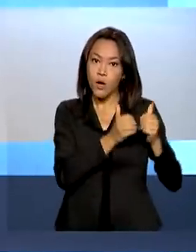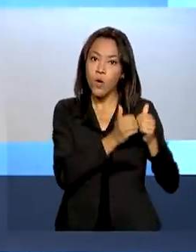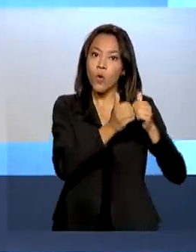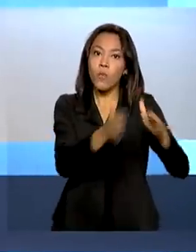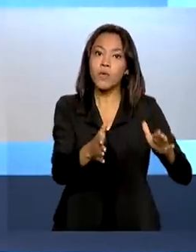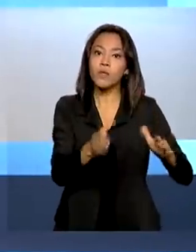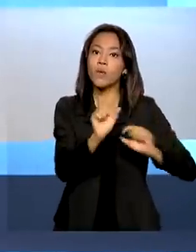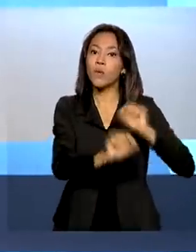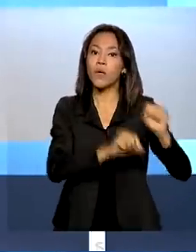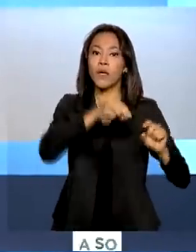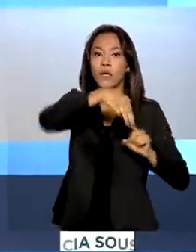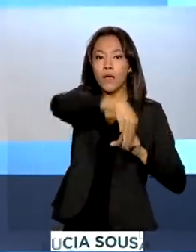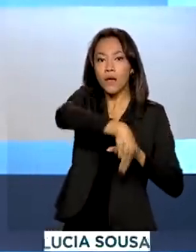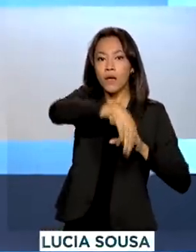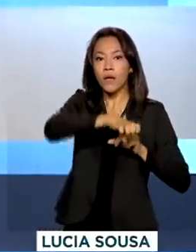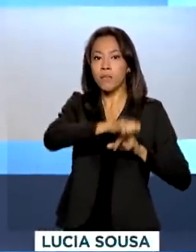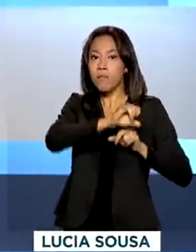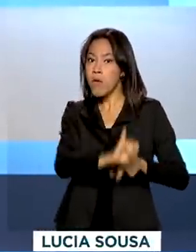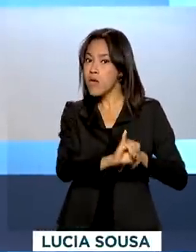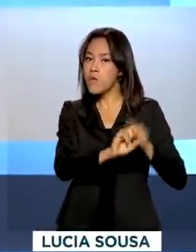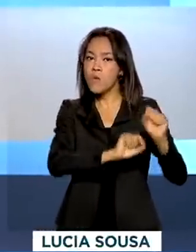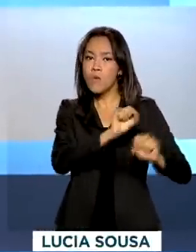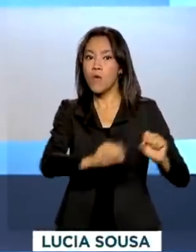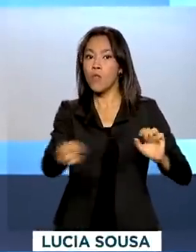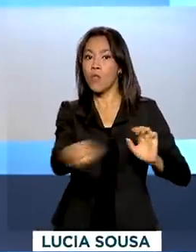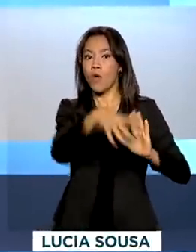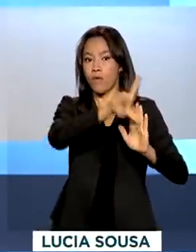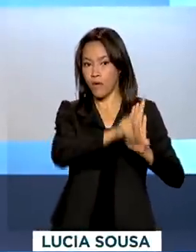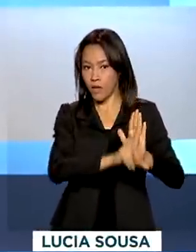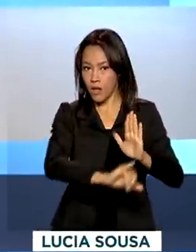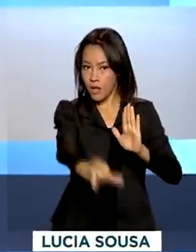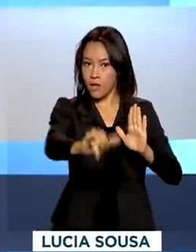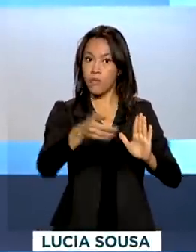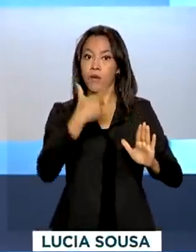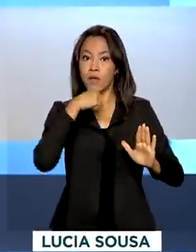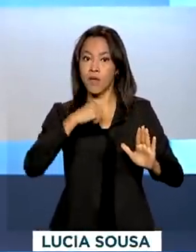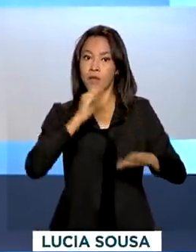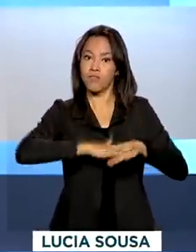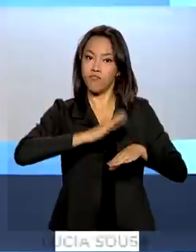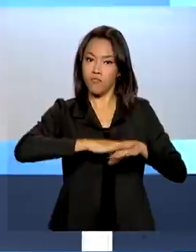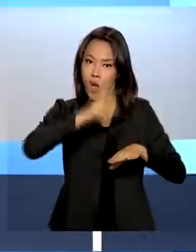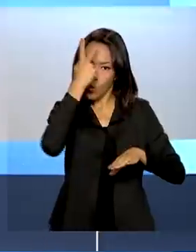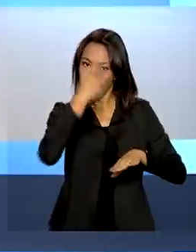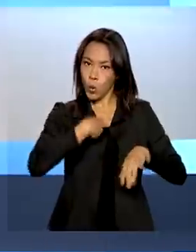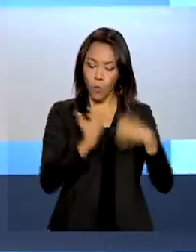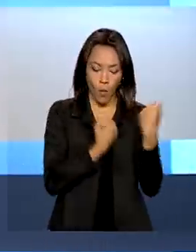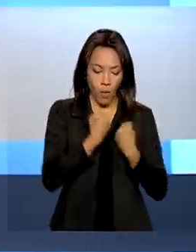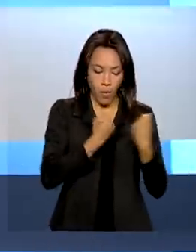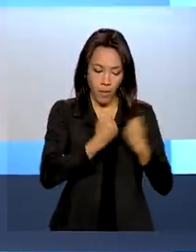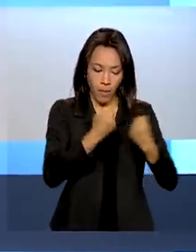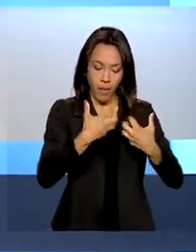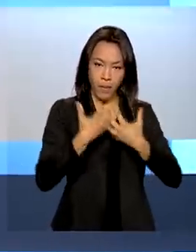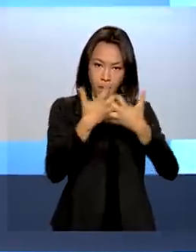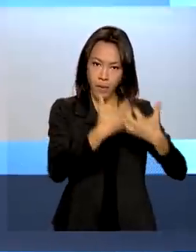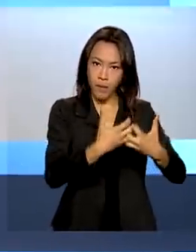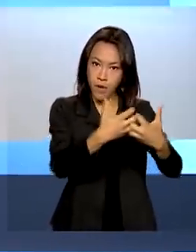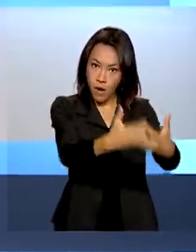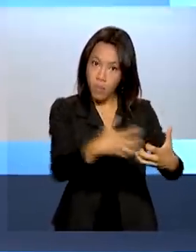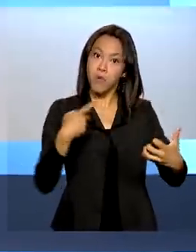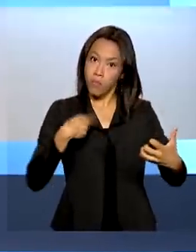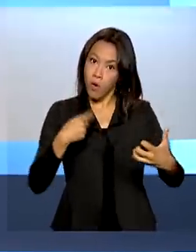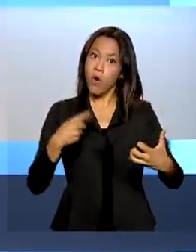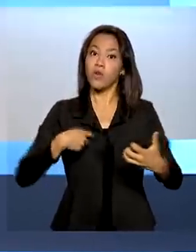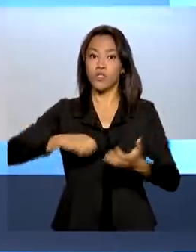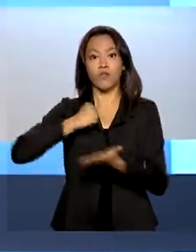MEI Caminhoneiro. A nova lei estende aos motoristas de carga autônomos o direito de formalizar a profissão e receber